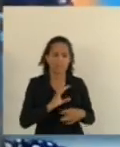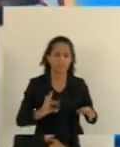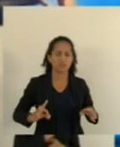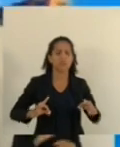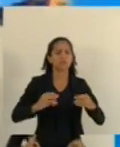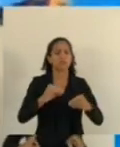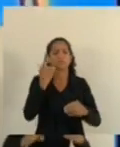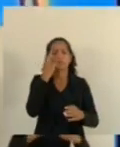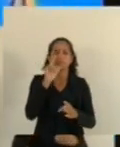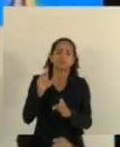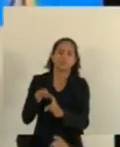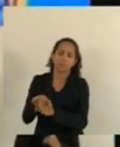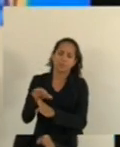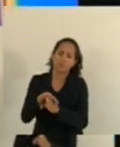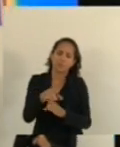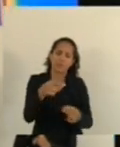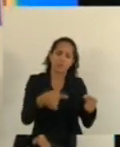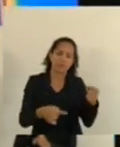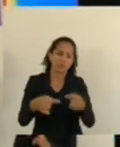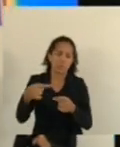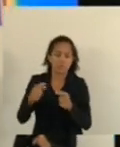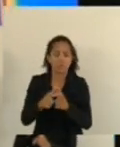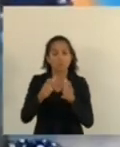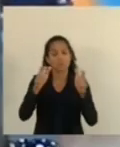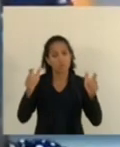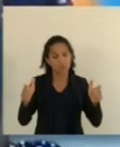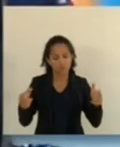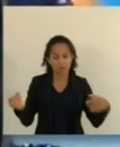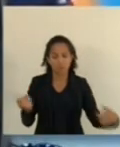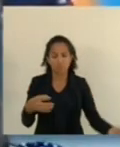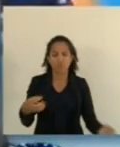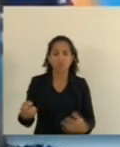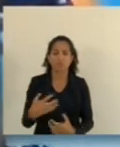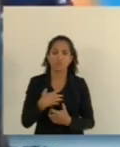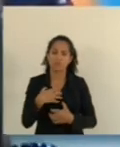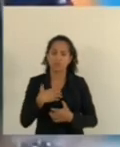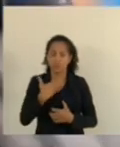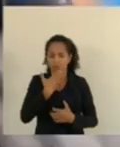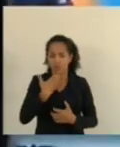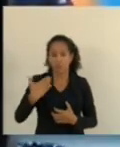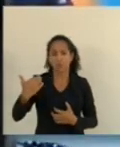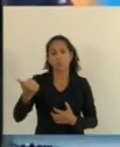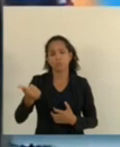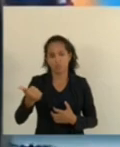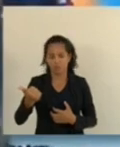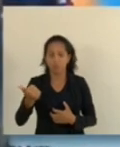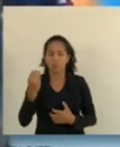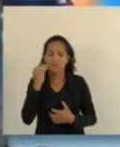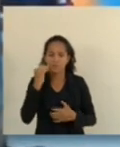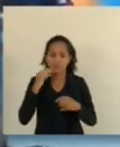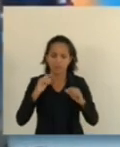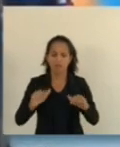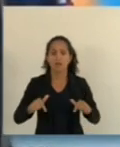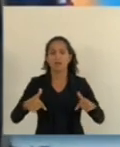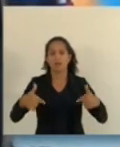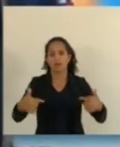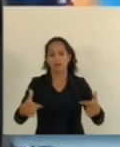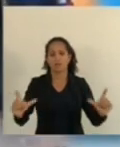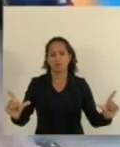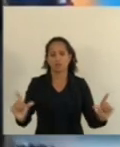haja uma discussão sobre uma nova forma de estarmos lidando com essa questão, de